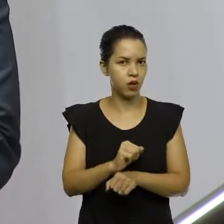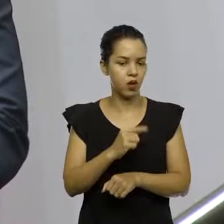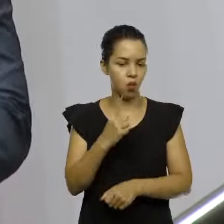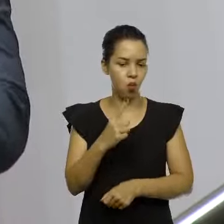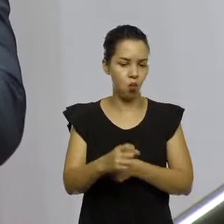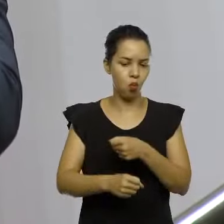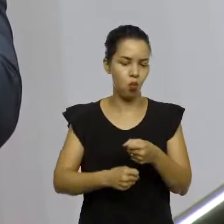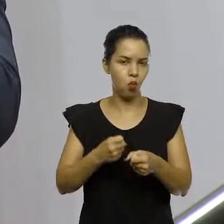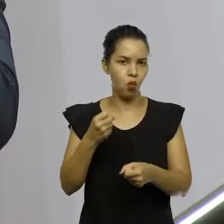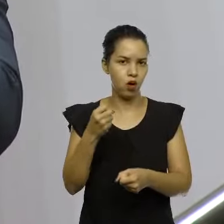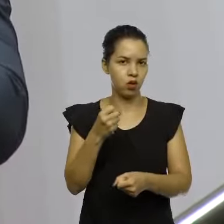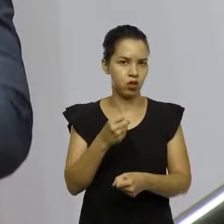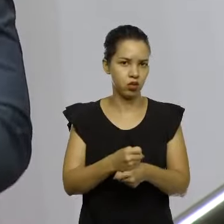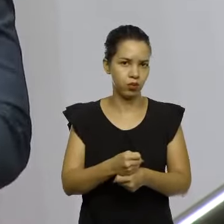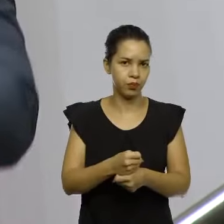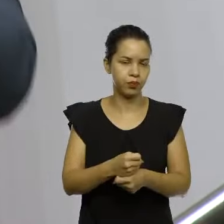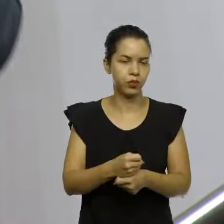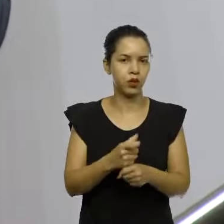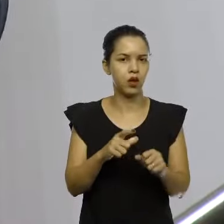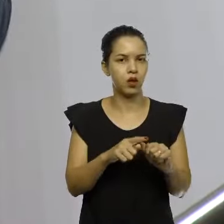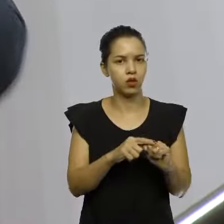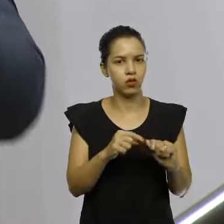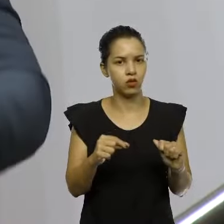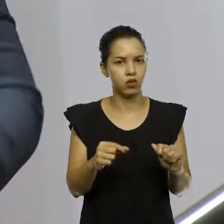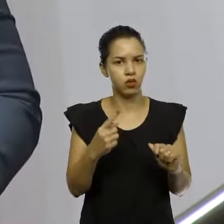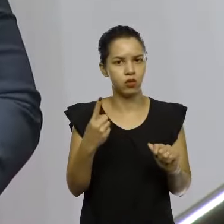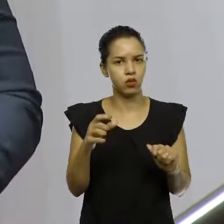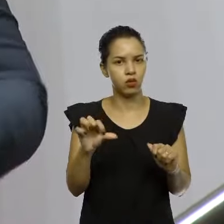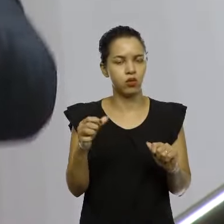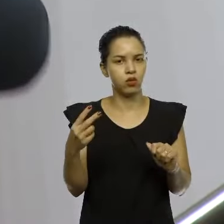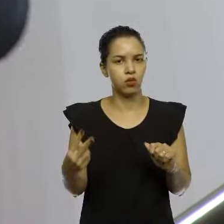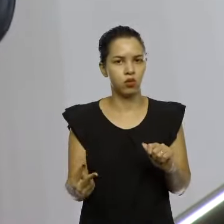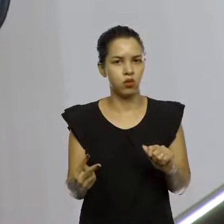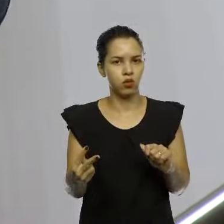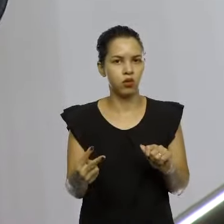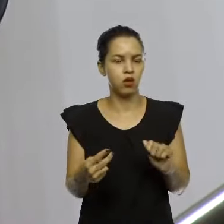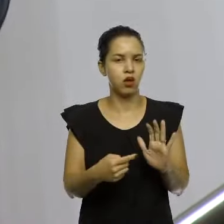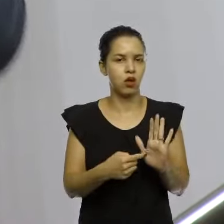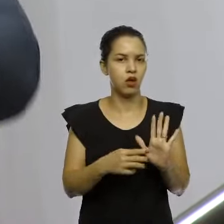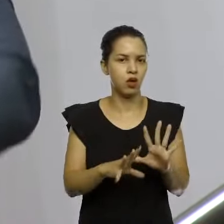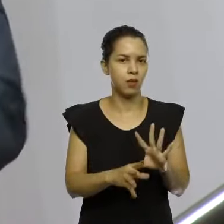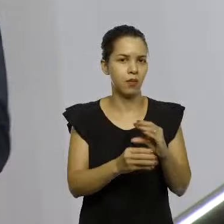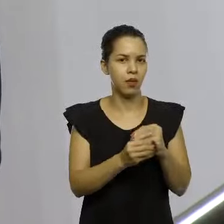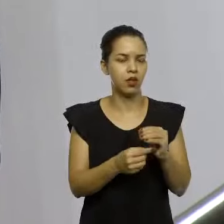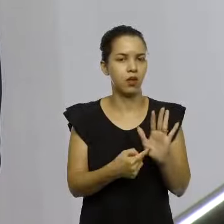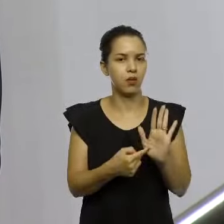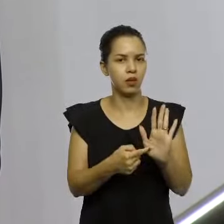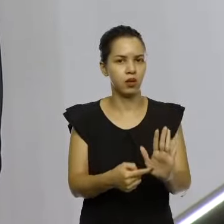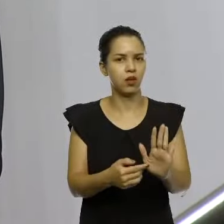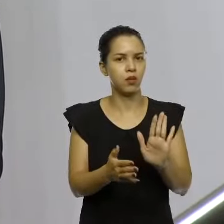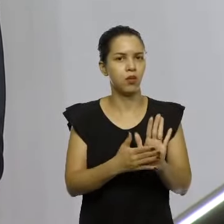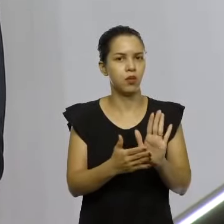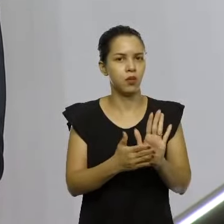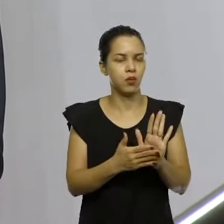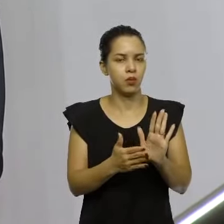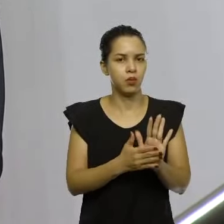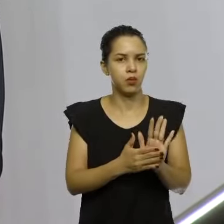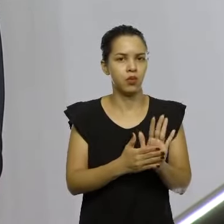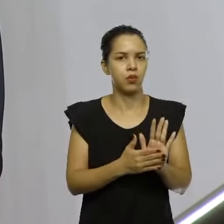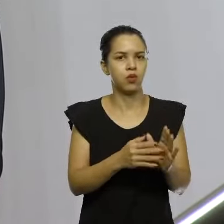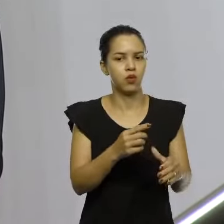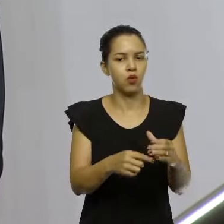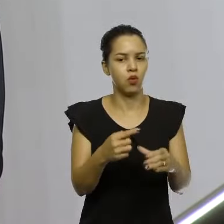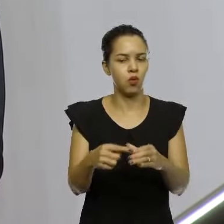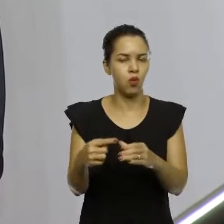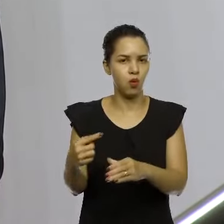Vamos lá o que vê lá no artigo 192. As emendas só poderão ser apresentadas quando as proposições estiverem em exame das comissões, antes da